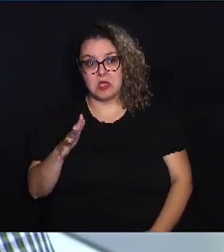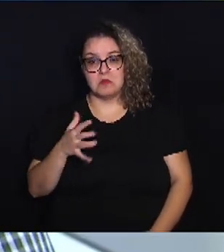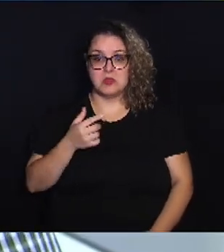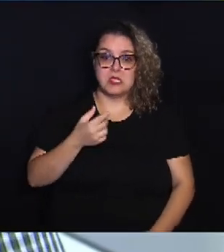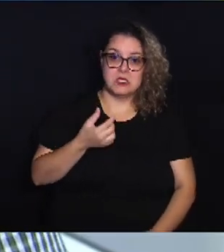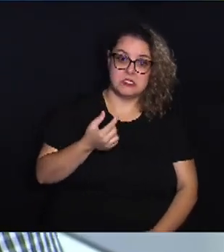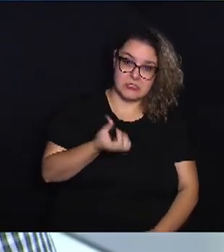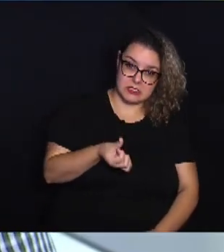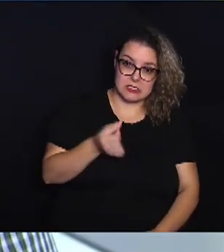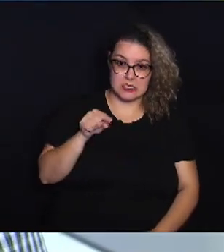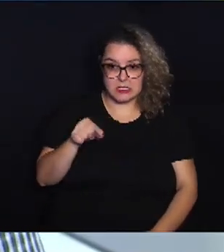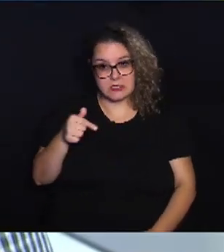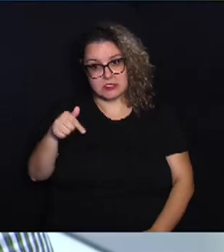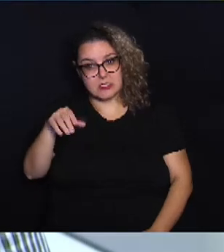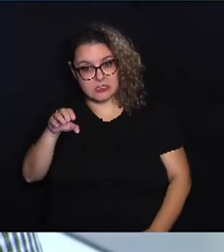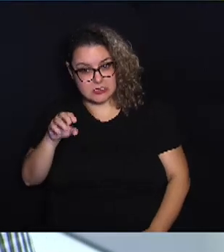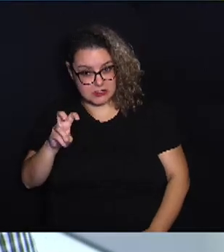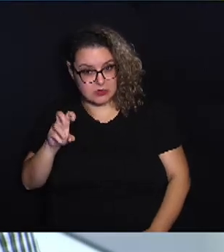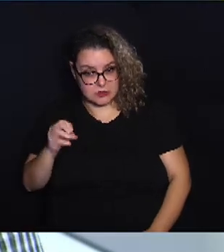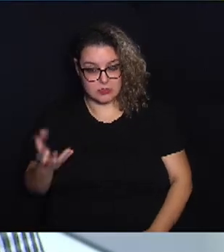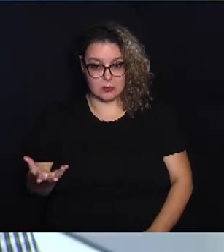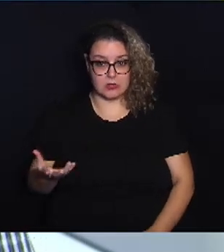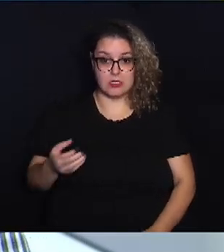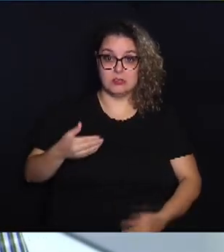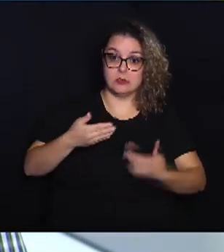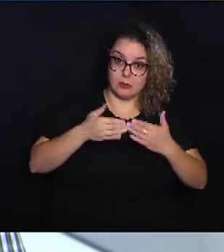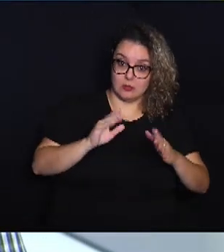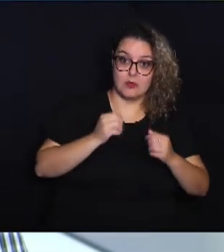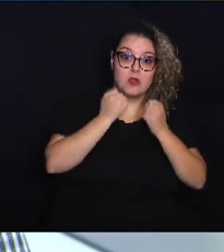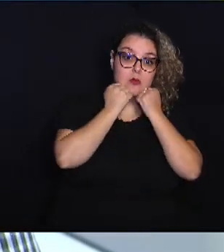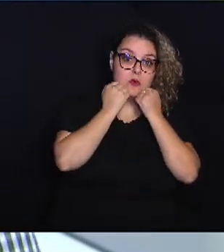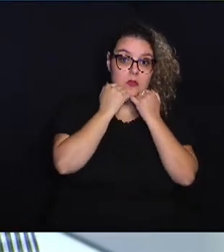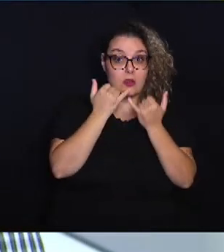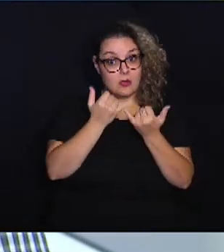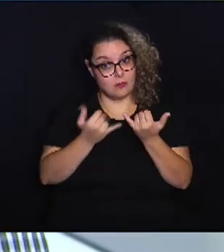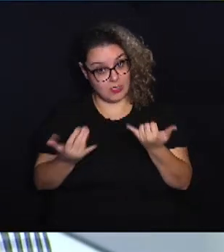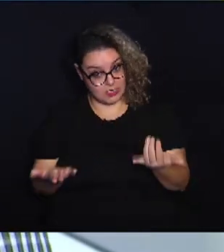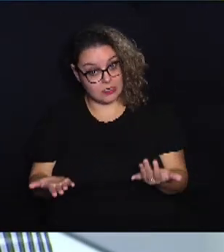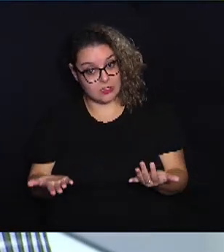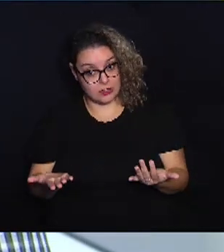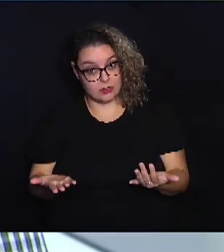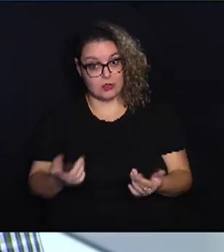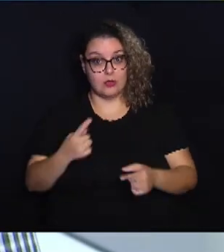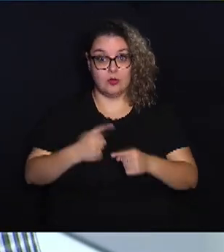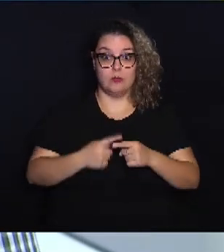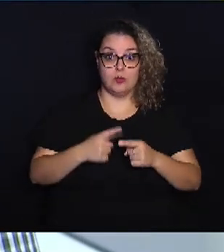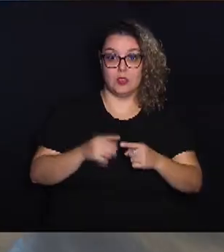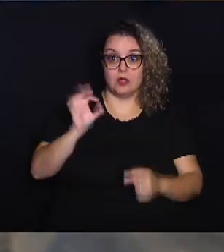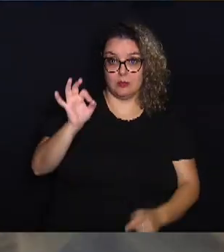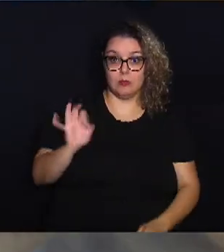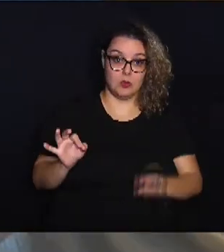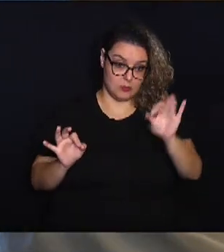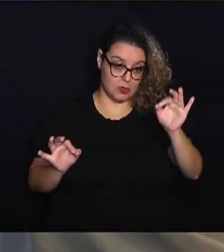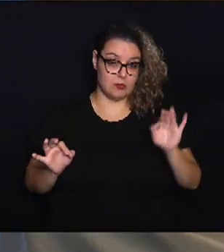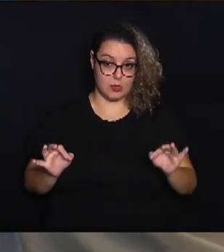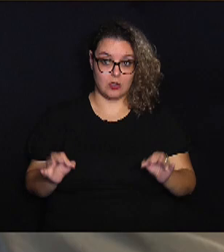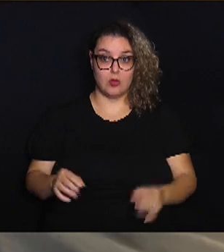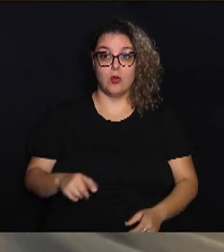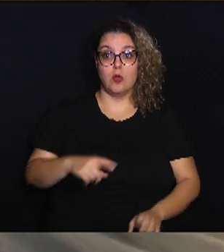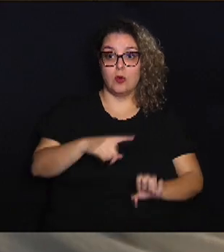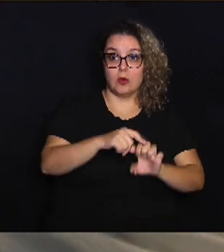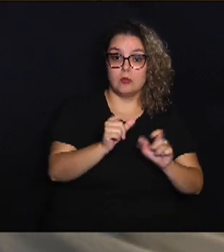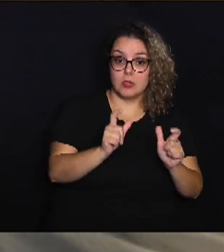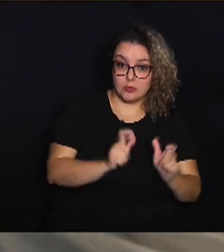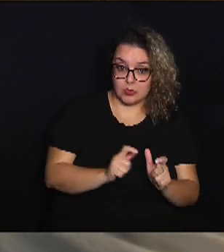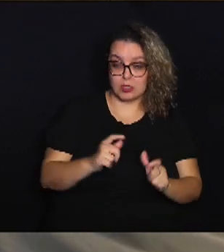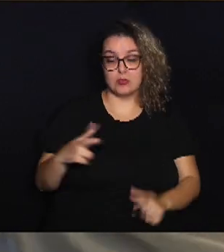750,00. Mas lembrando que se eu abrir em julho, é metade disso aí, porque é proporcionalidade. O microempreendedor